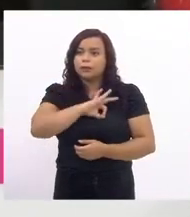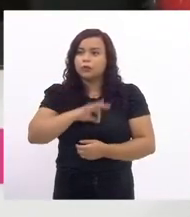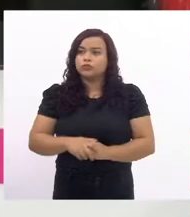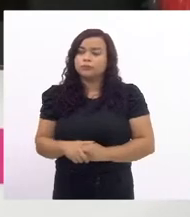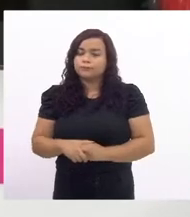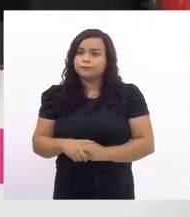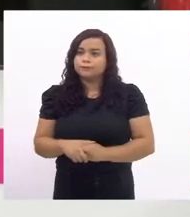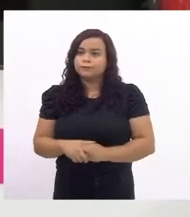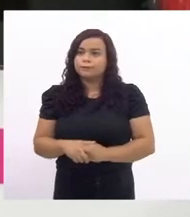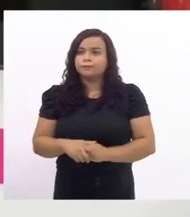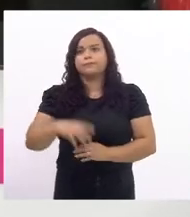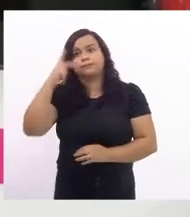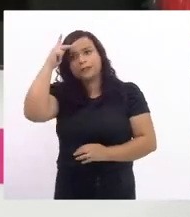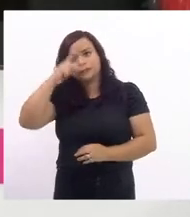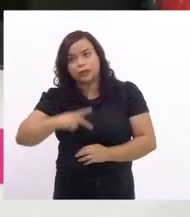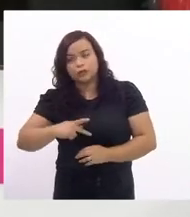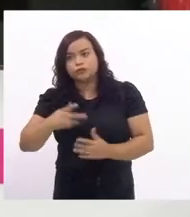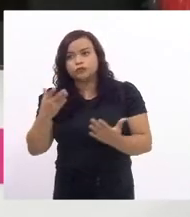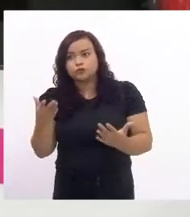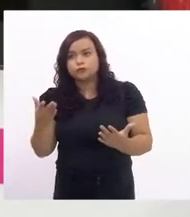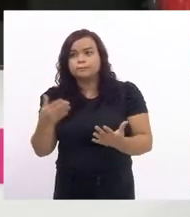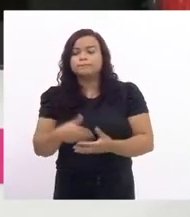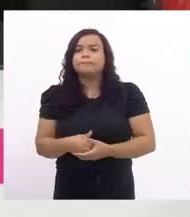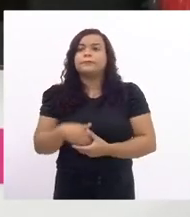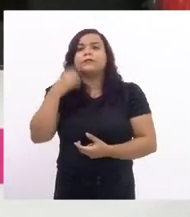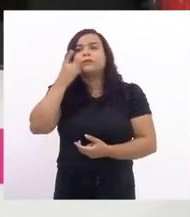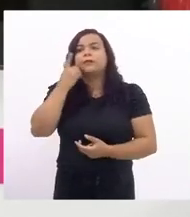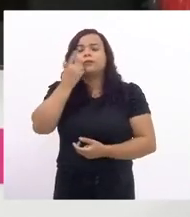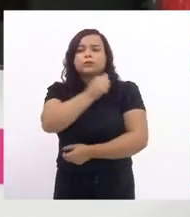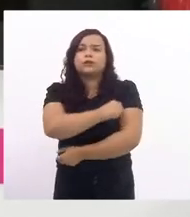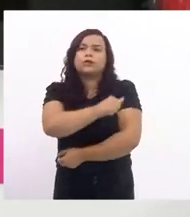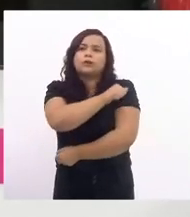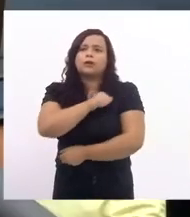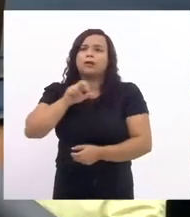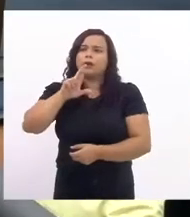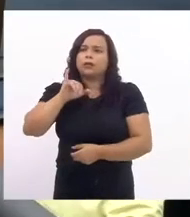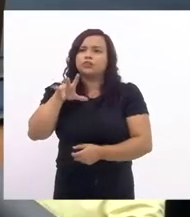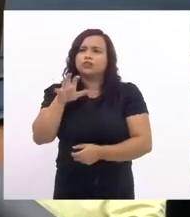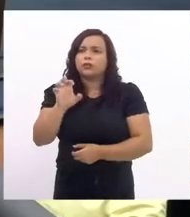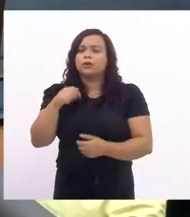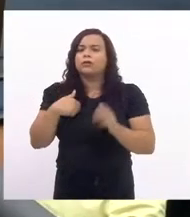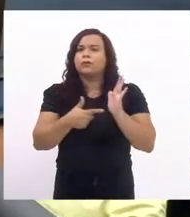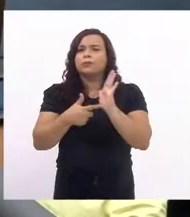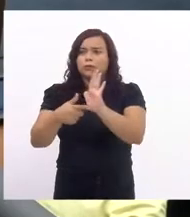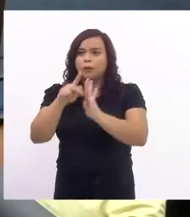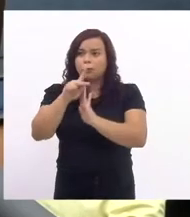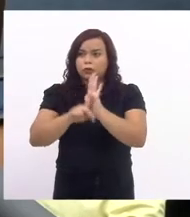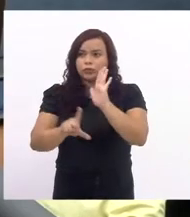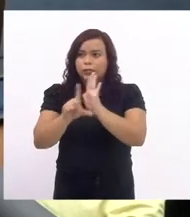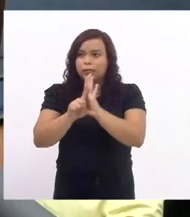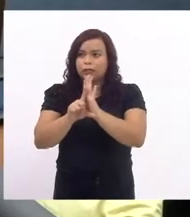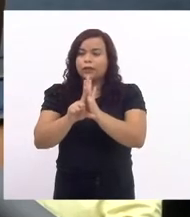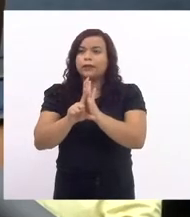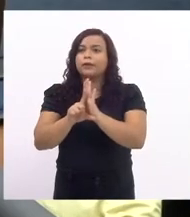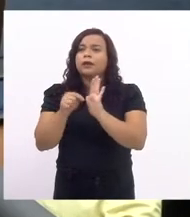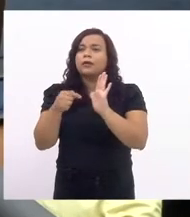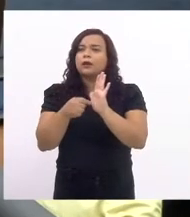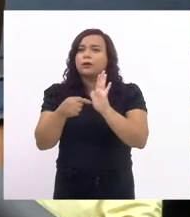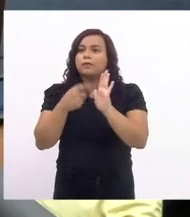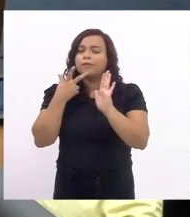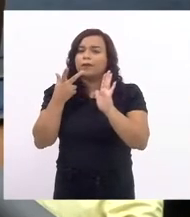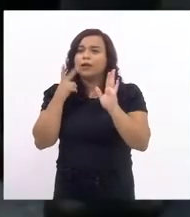presidente a deputada enfermeira rejane apresenta um projeto de lei que trata